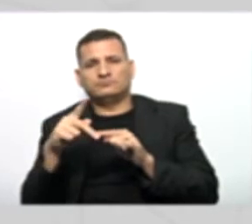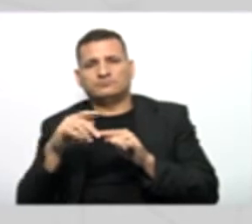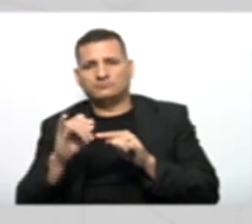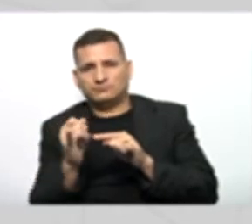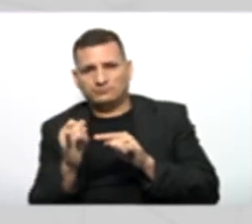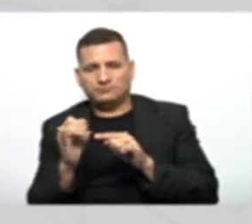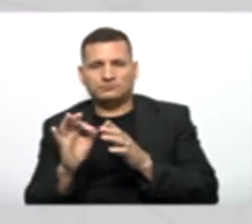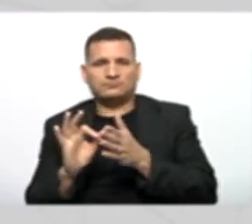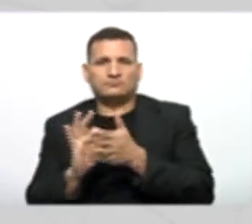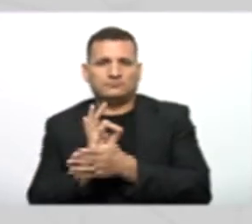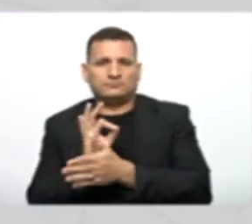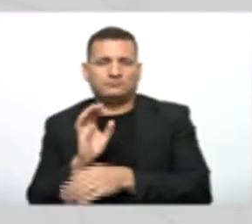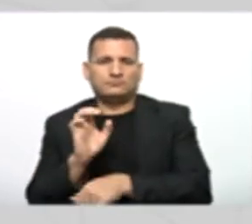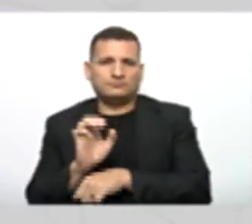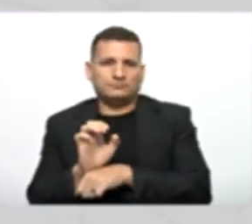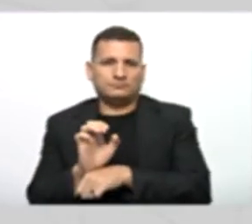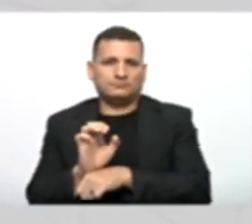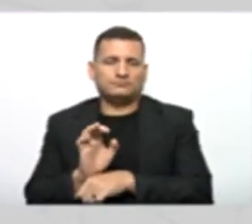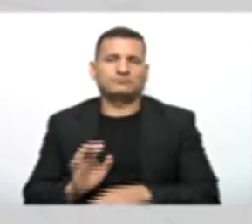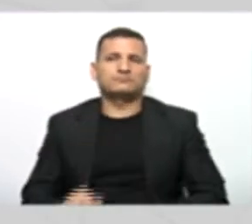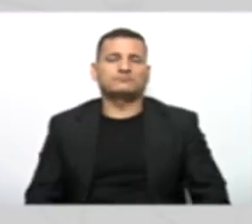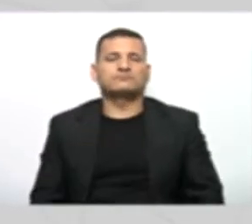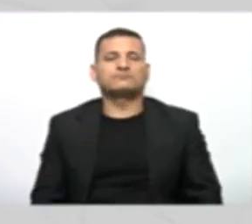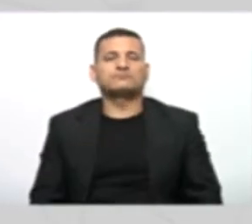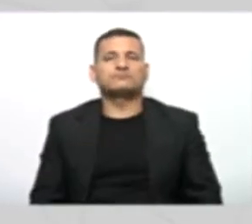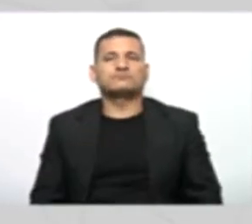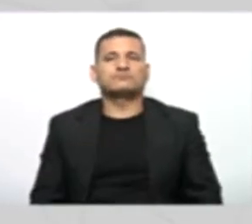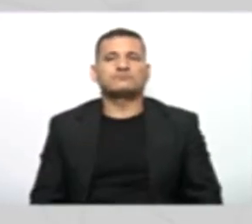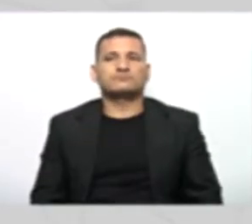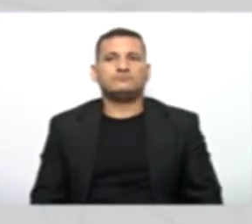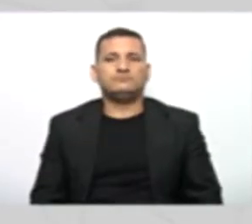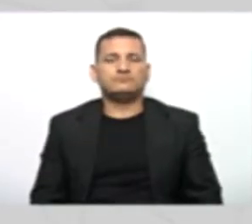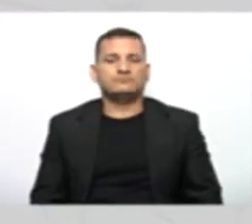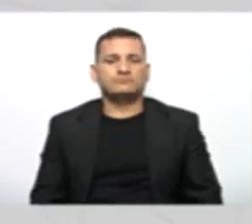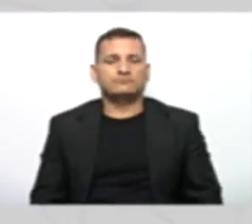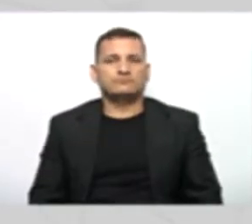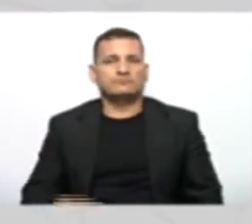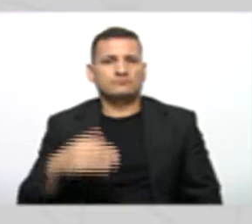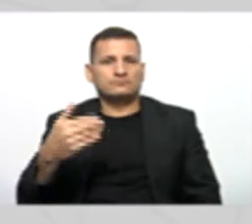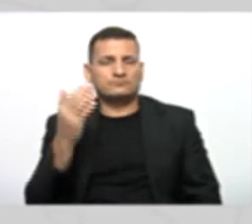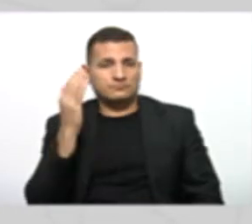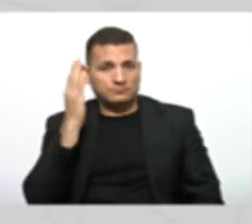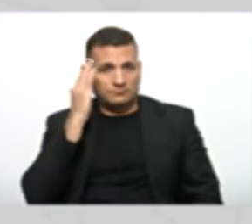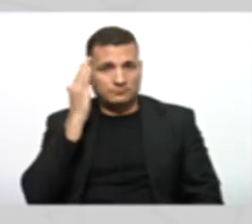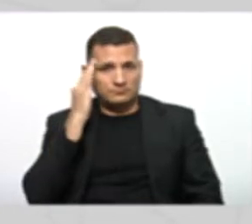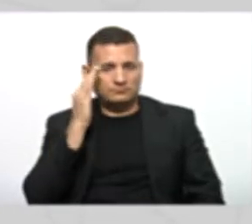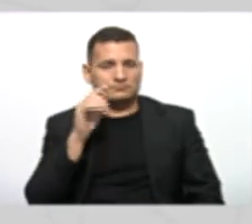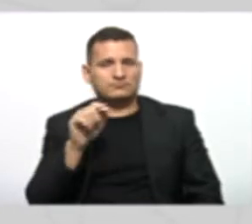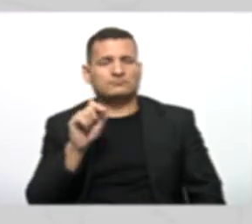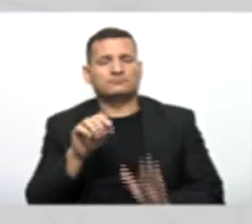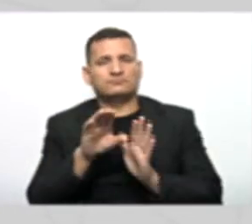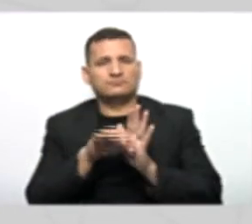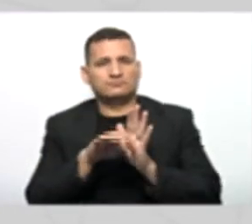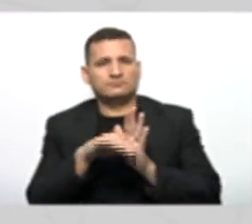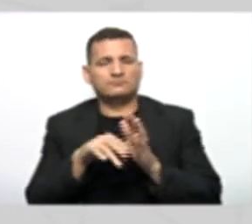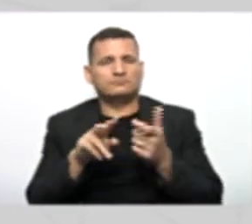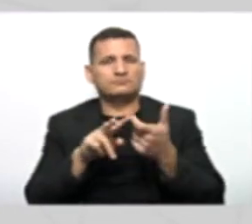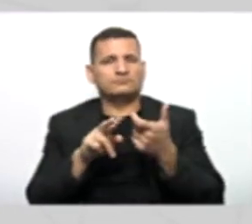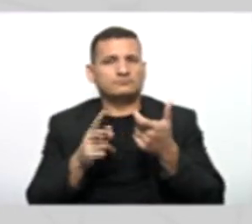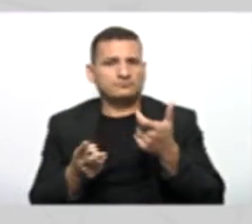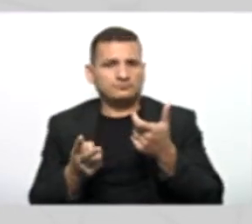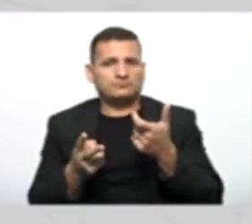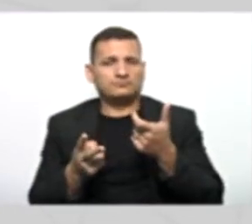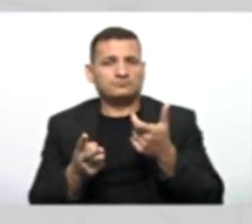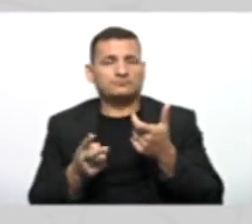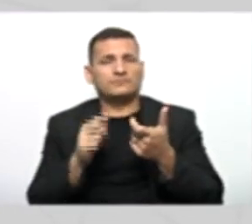estadual. Beleza? Então, sabendo desse conceito aplicado de herança, nós já podemos